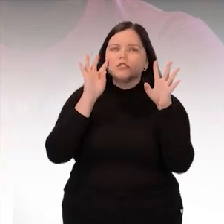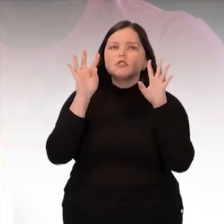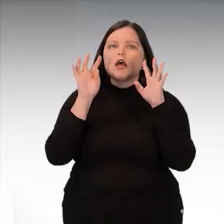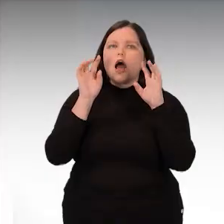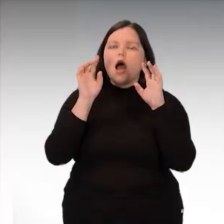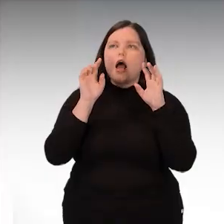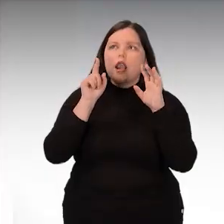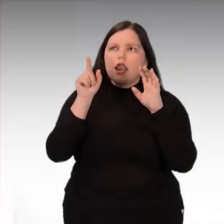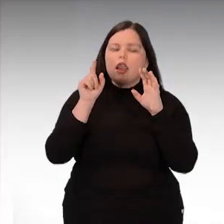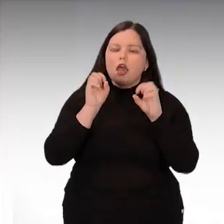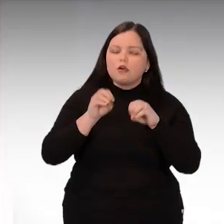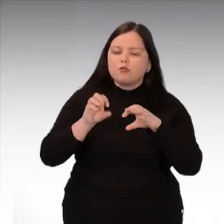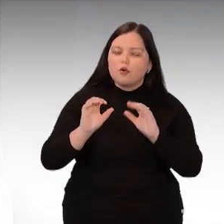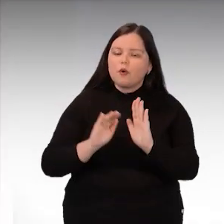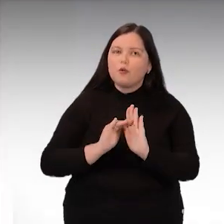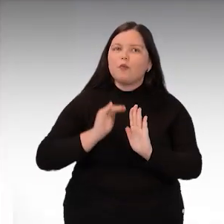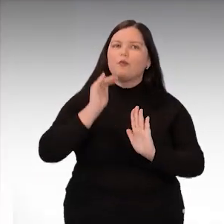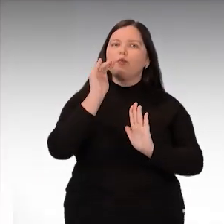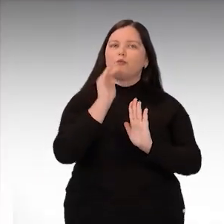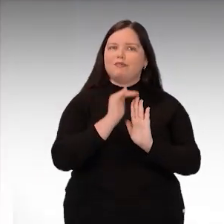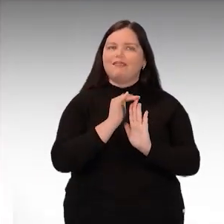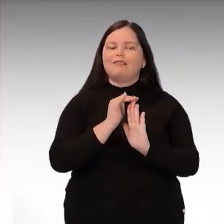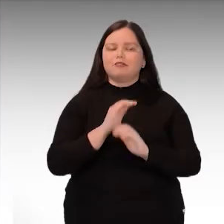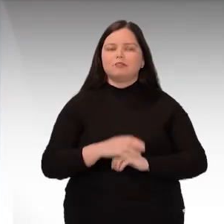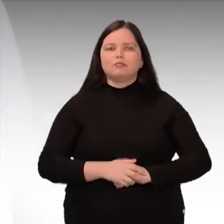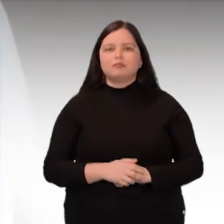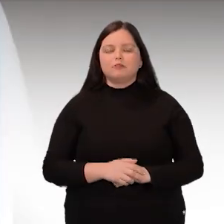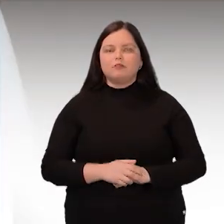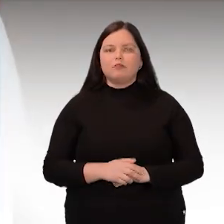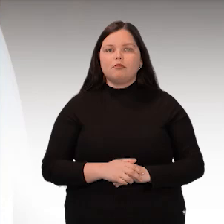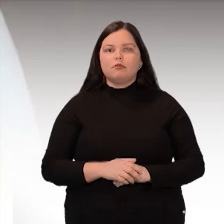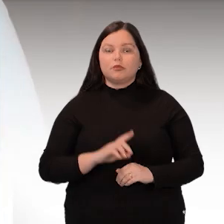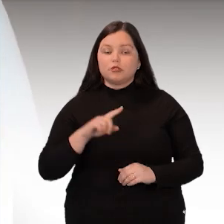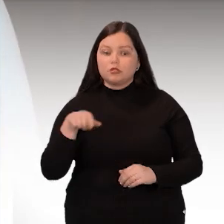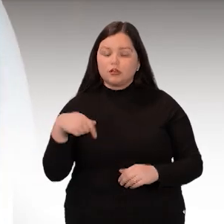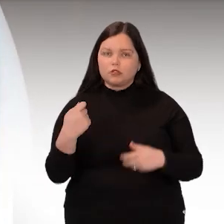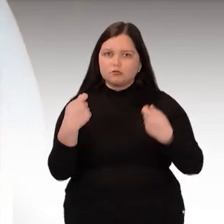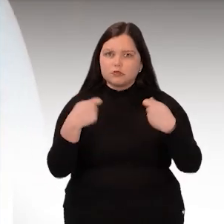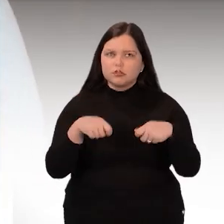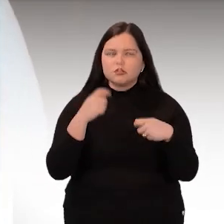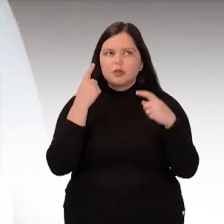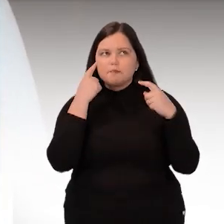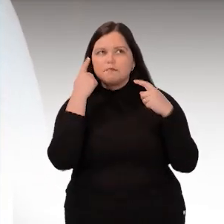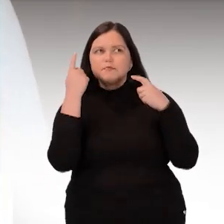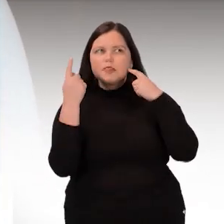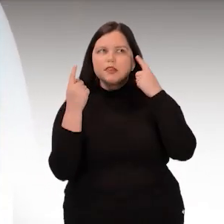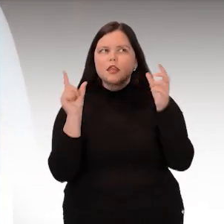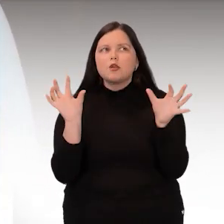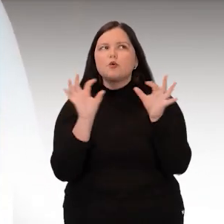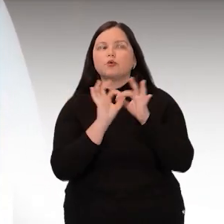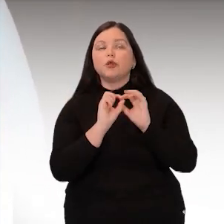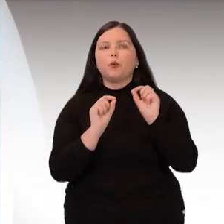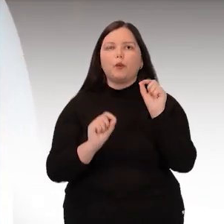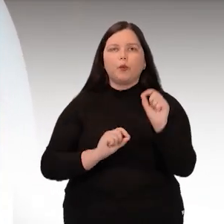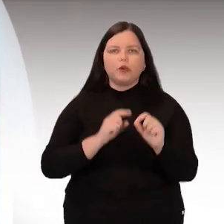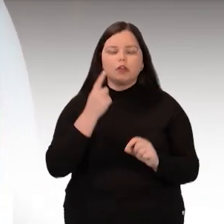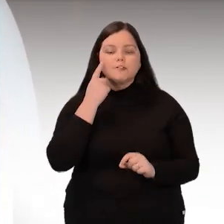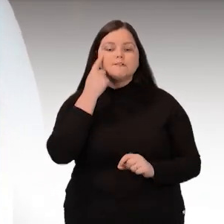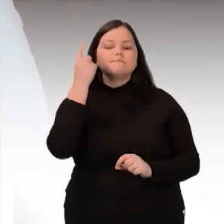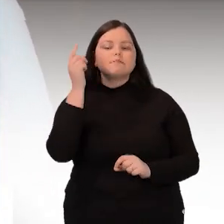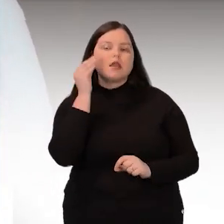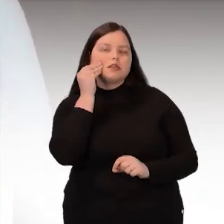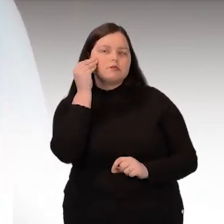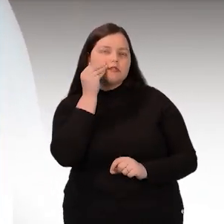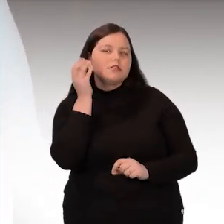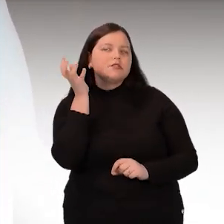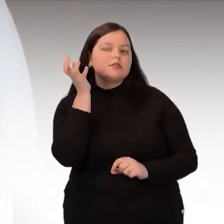da educação para além do currículo tradicional. Nós queremos alinhar essas duas ideias. Por um lado, essas experiências